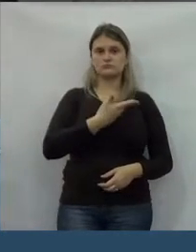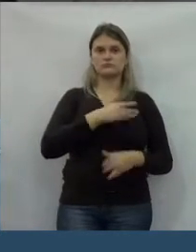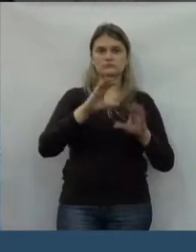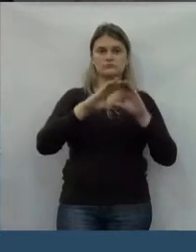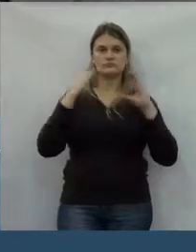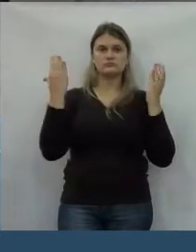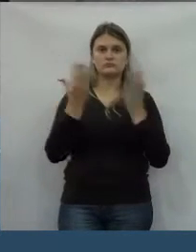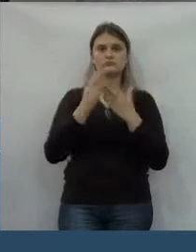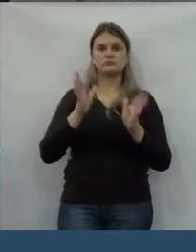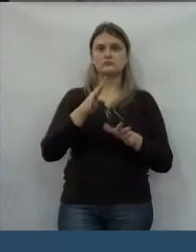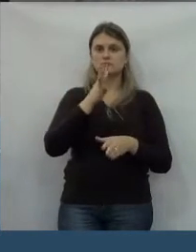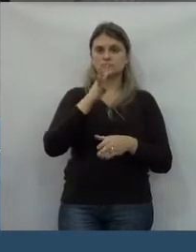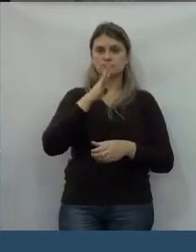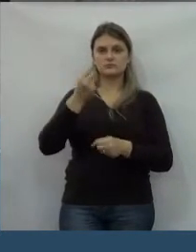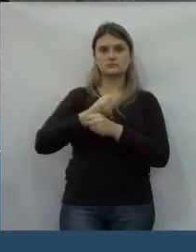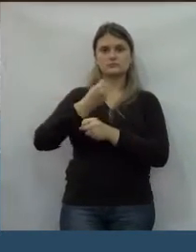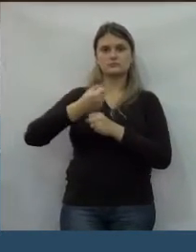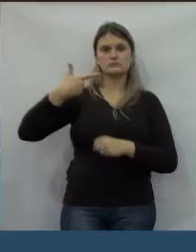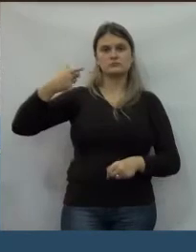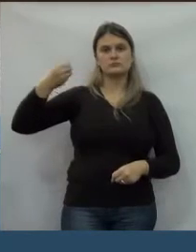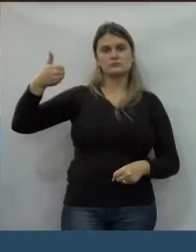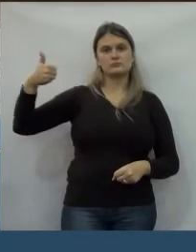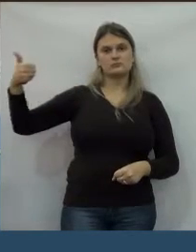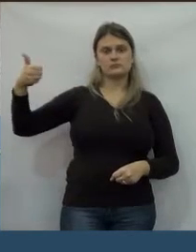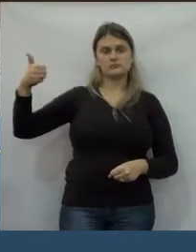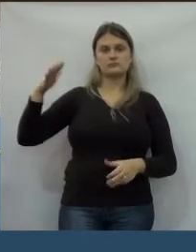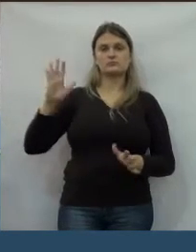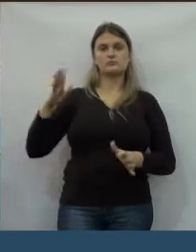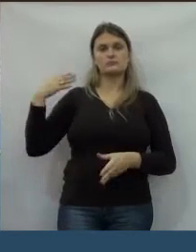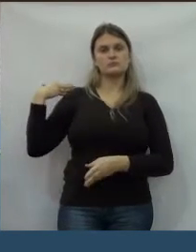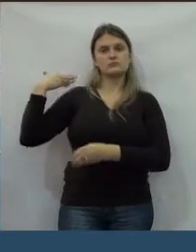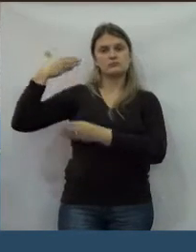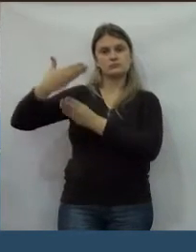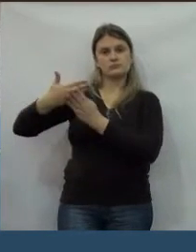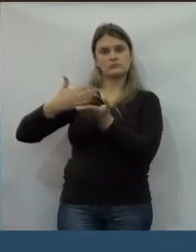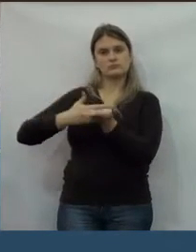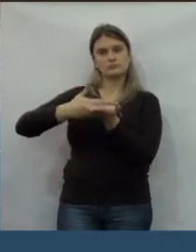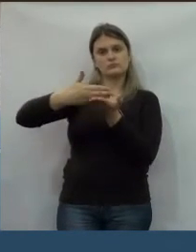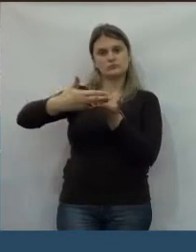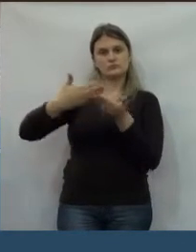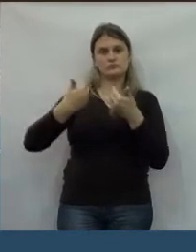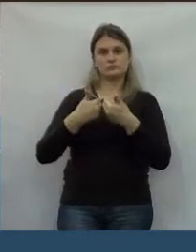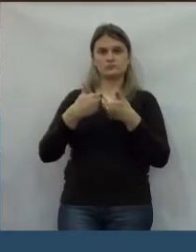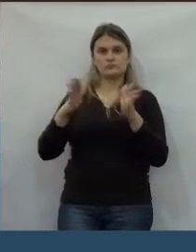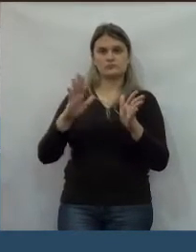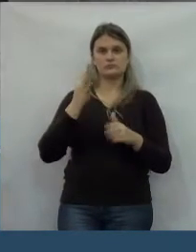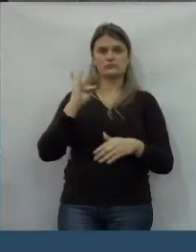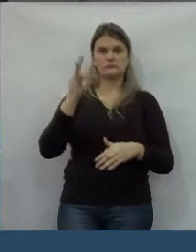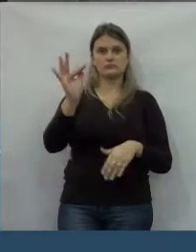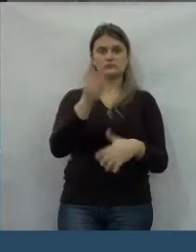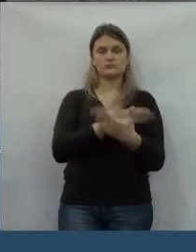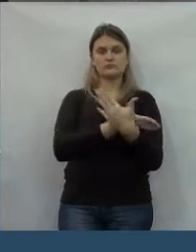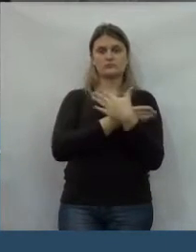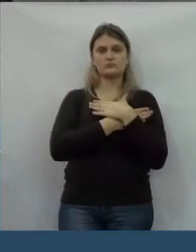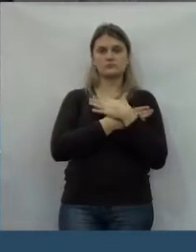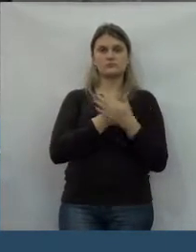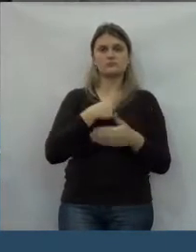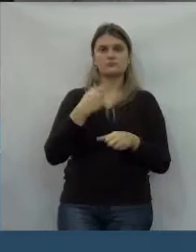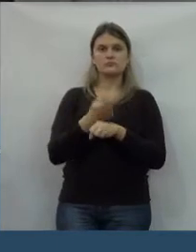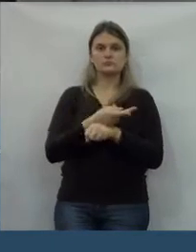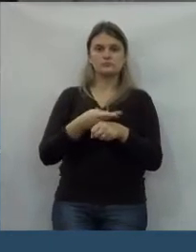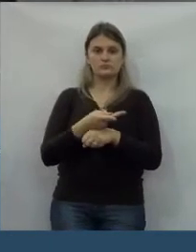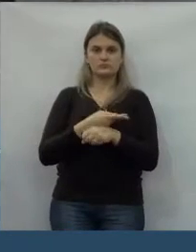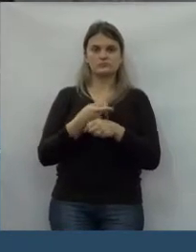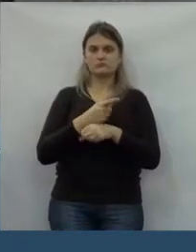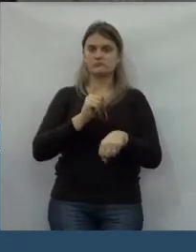comunidade, professor, conheci o senhor em 2001, logo que deu início, abriu as portas da Uniguaçu, e eu lhe